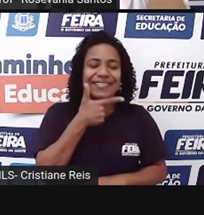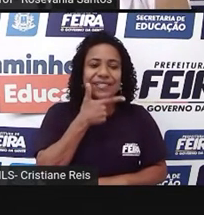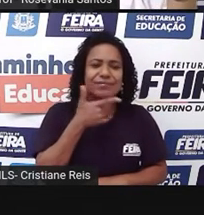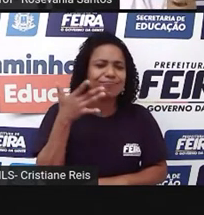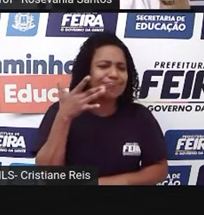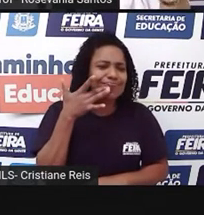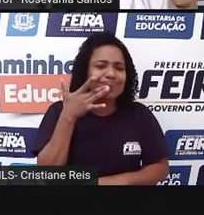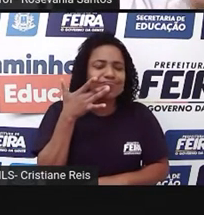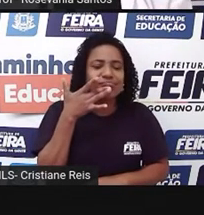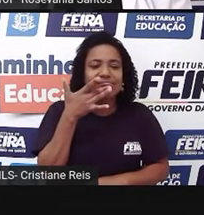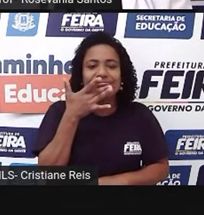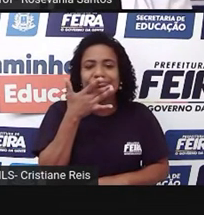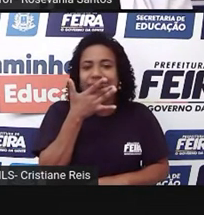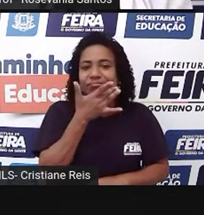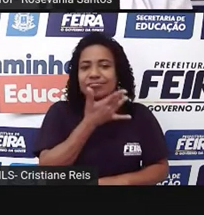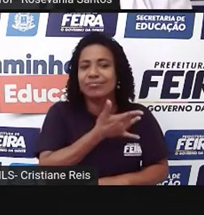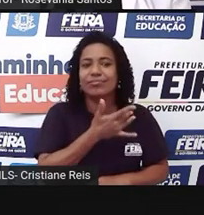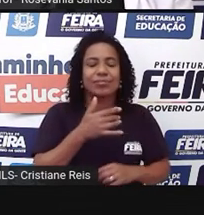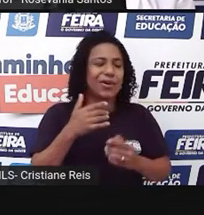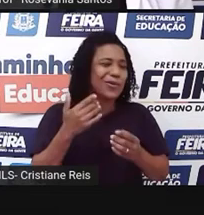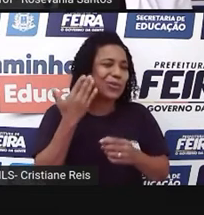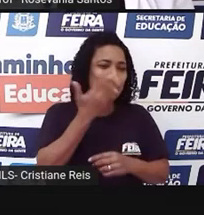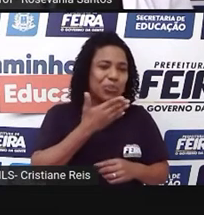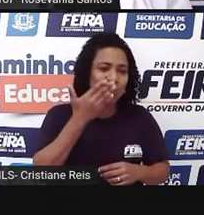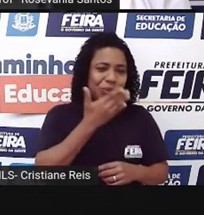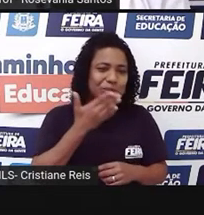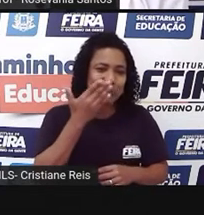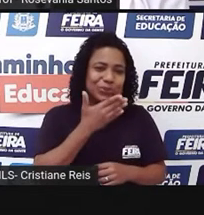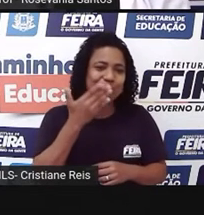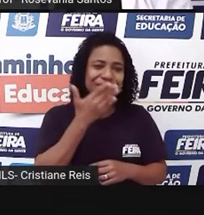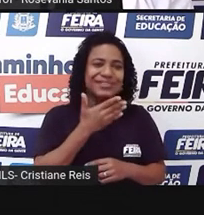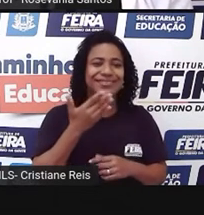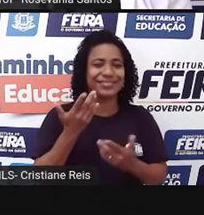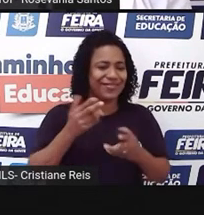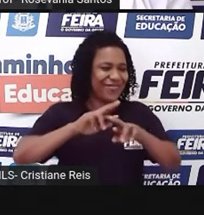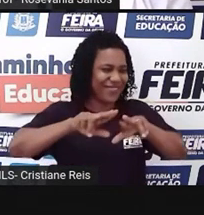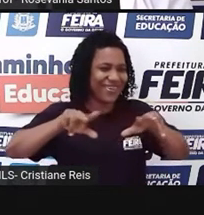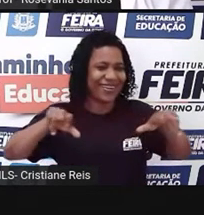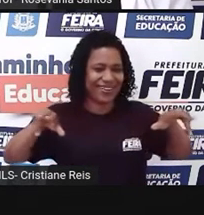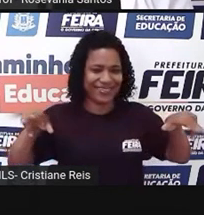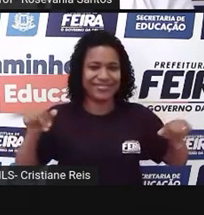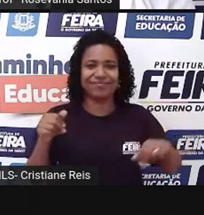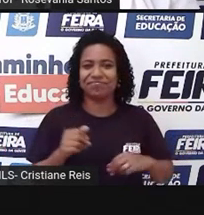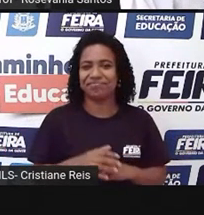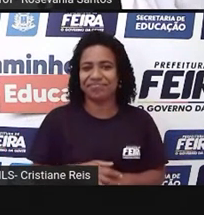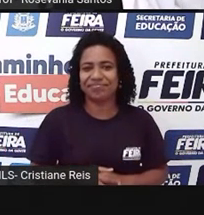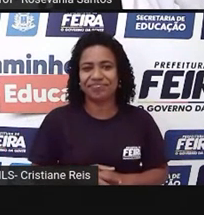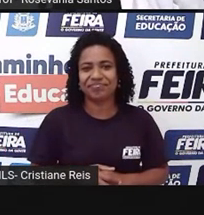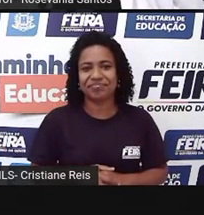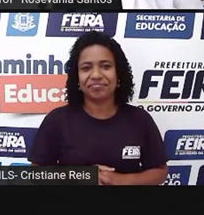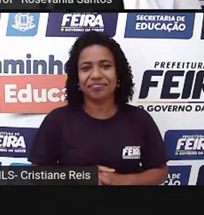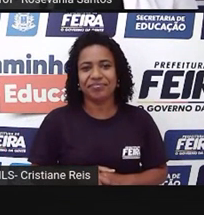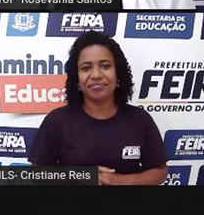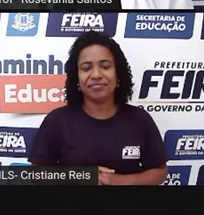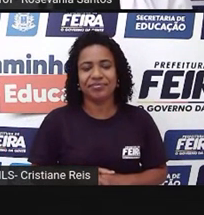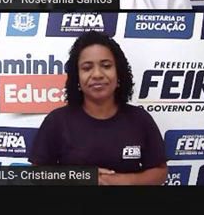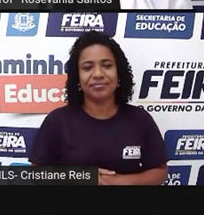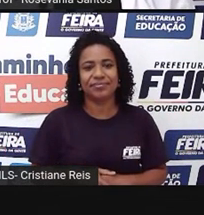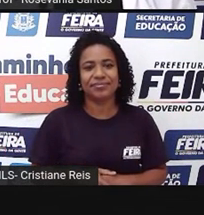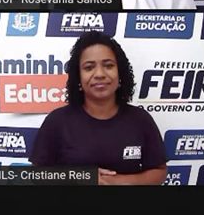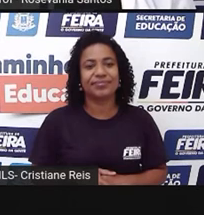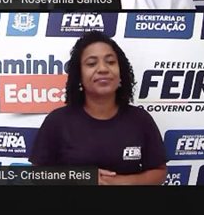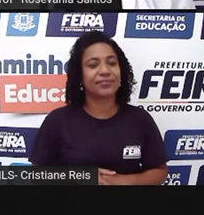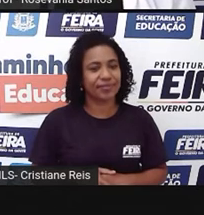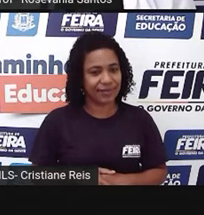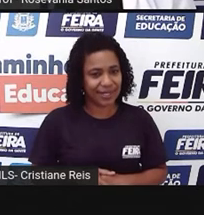uma delícia. Junto com aqueles doces de goiaba, aquele doce de leite maravilhoso. Bom, aqui, né? Essa é uma